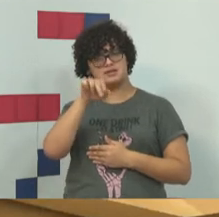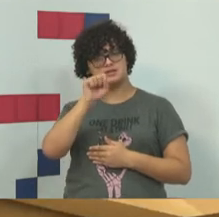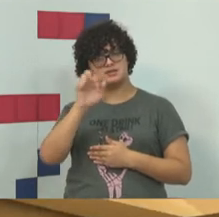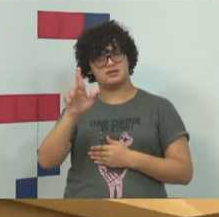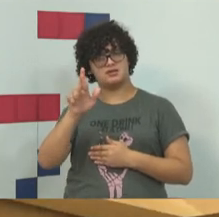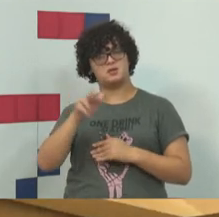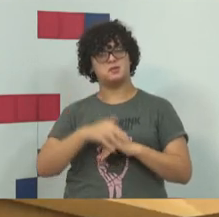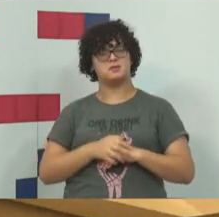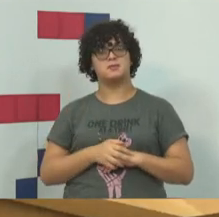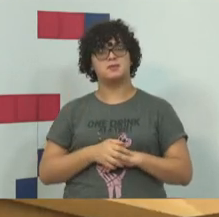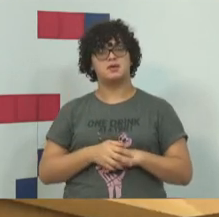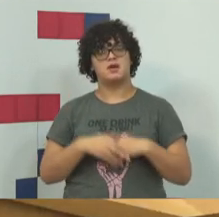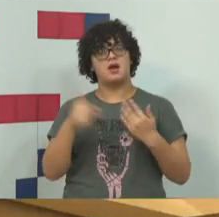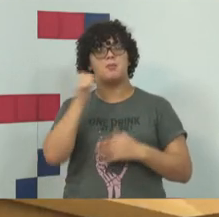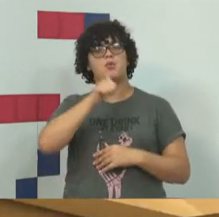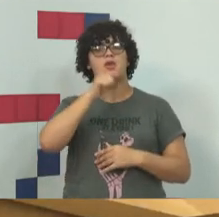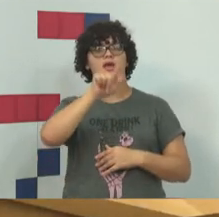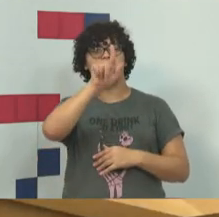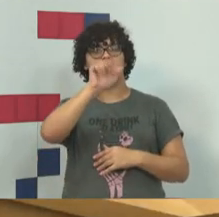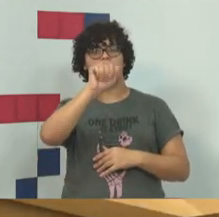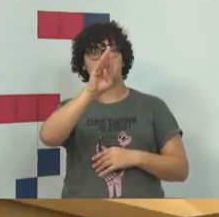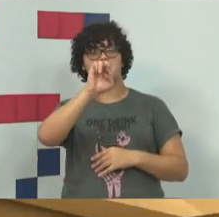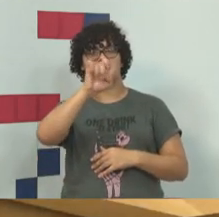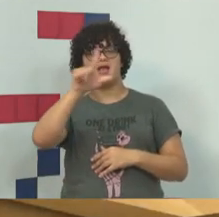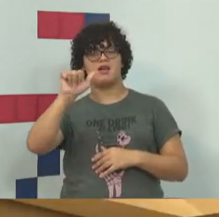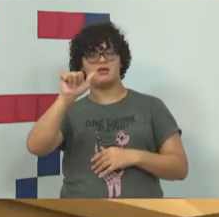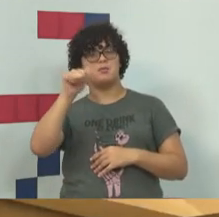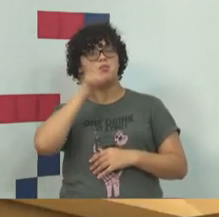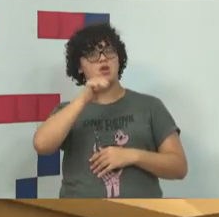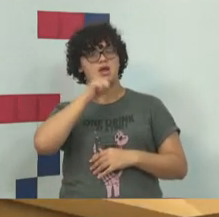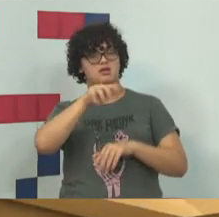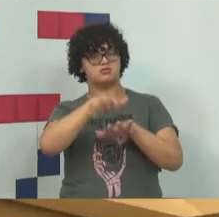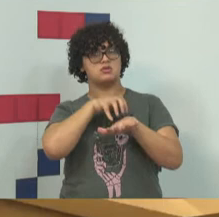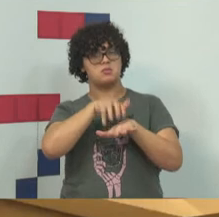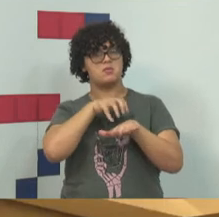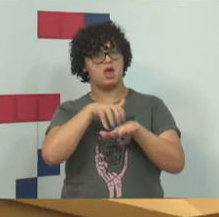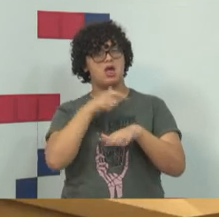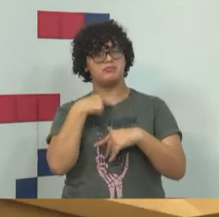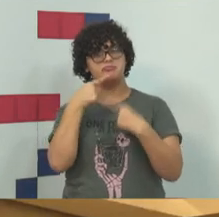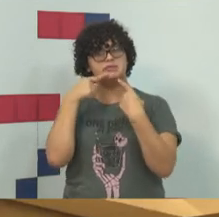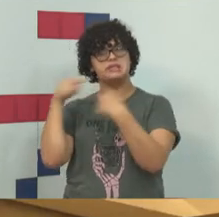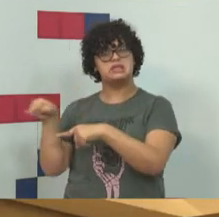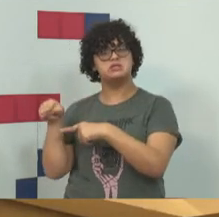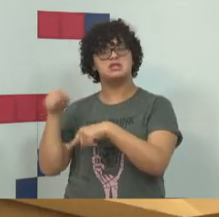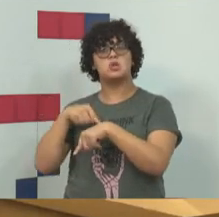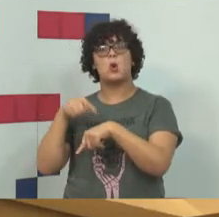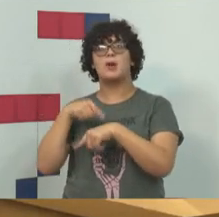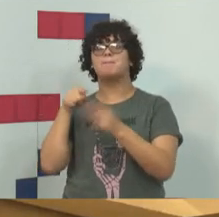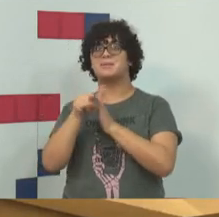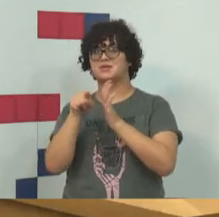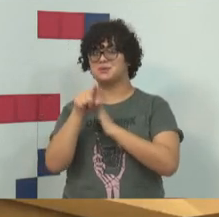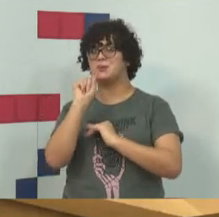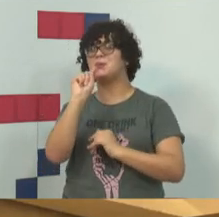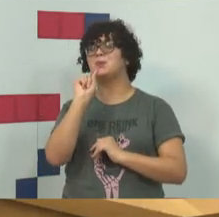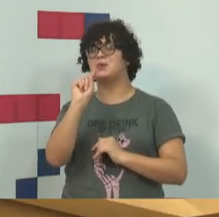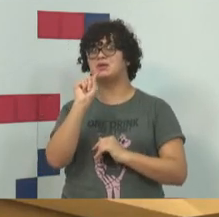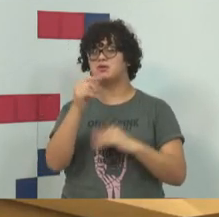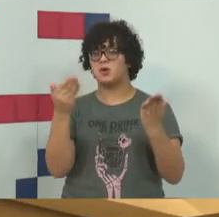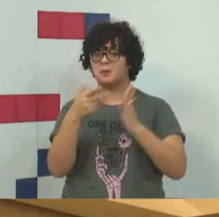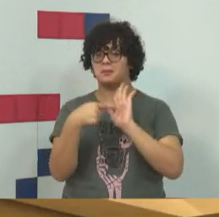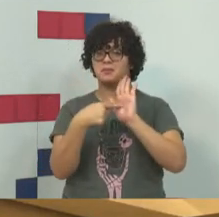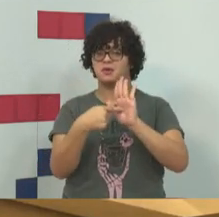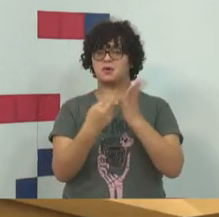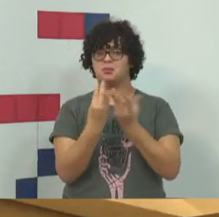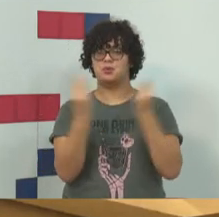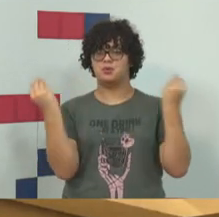A Gabriela, de Santo Amaro, fez uma crítica e uma pergunta. Nós apresentamos